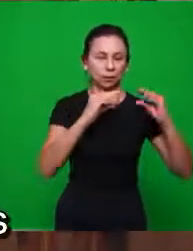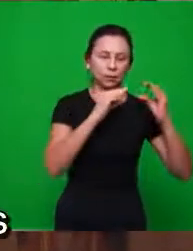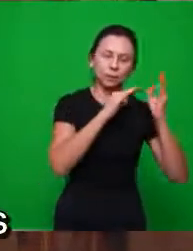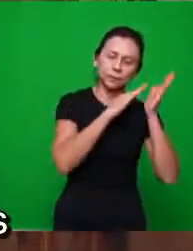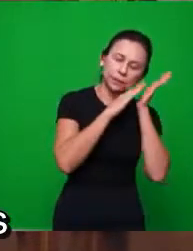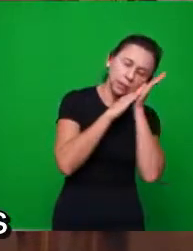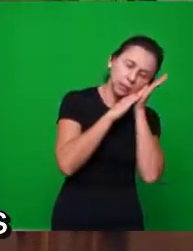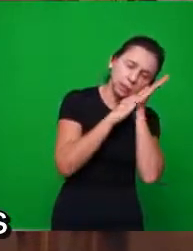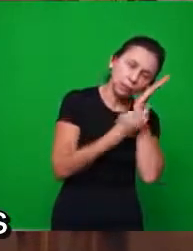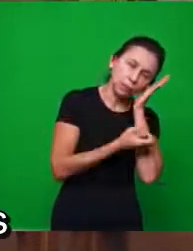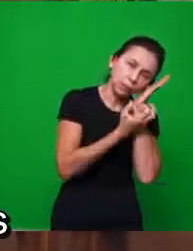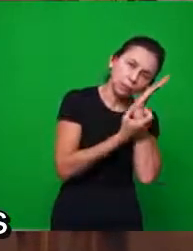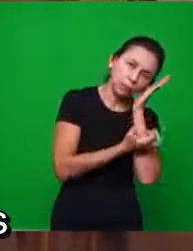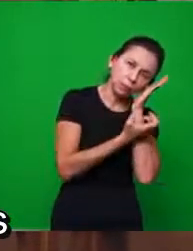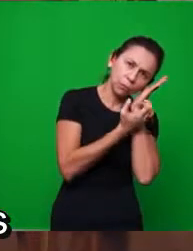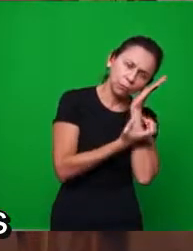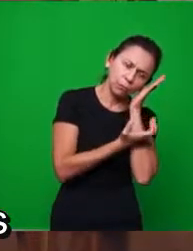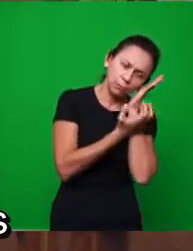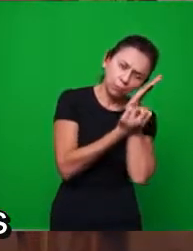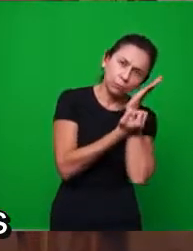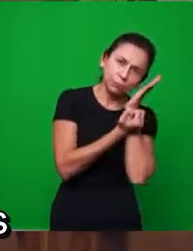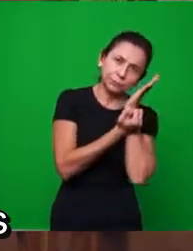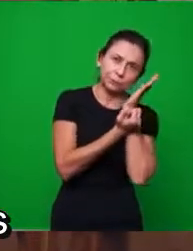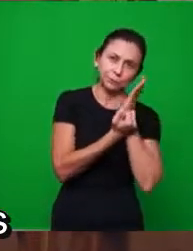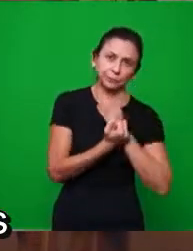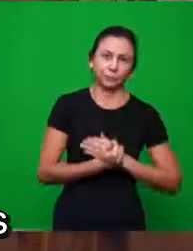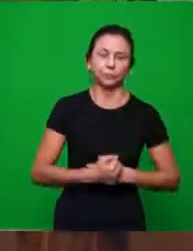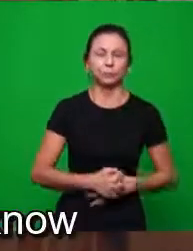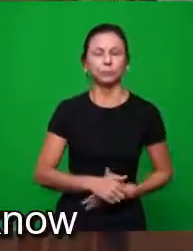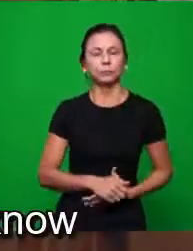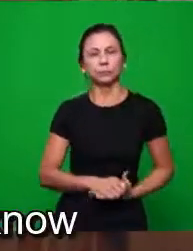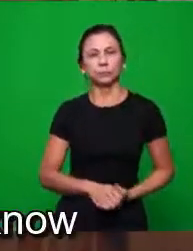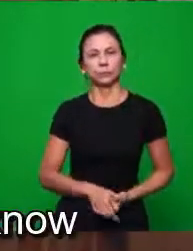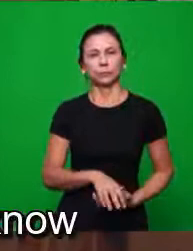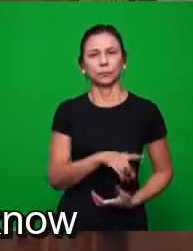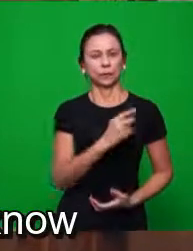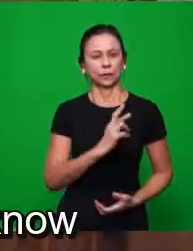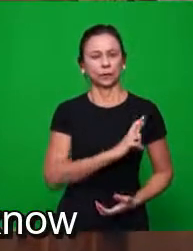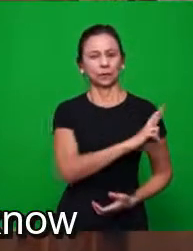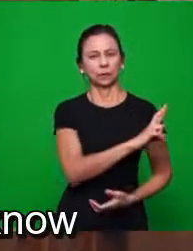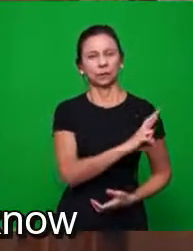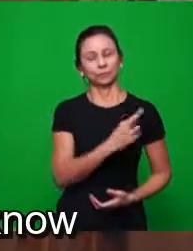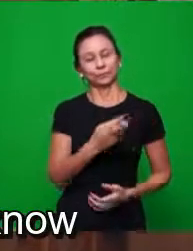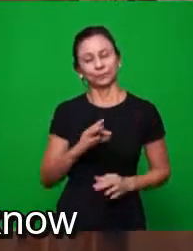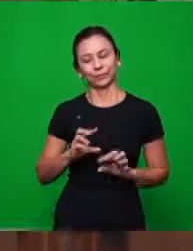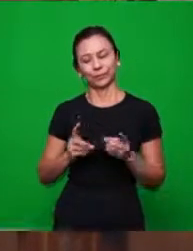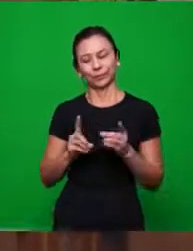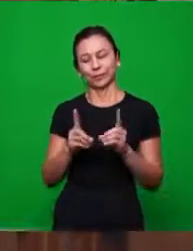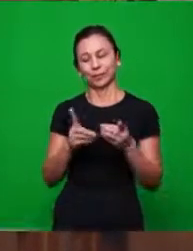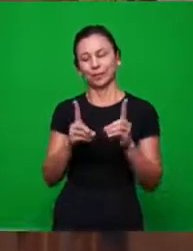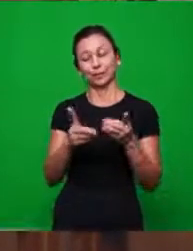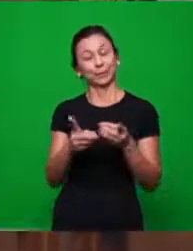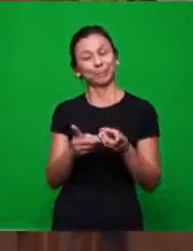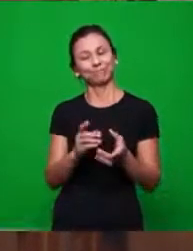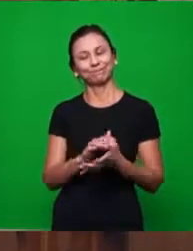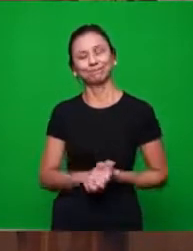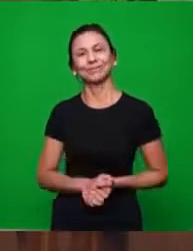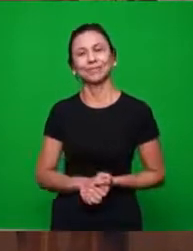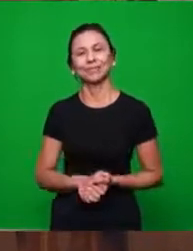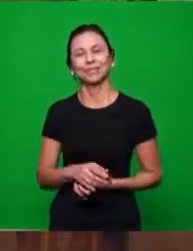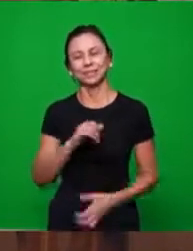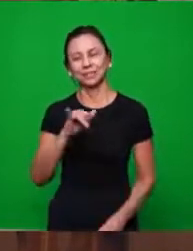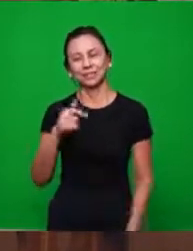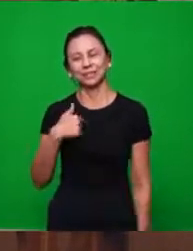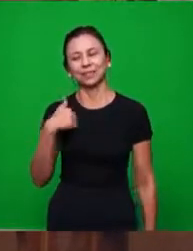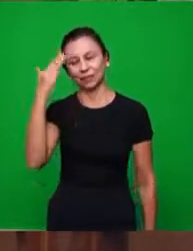pegava fogo. E quando eles vieram, os discípulos, aqueles que estavam com ele, ele não, eu já sei do que tem para mim, eu